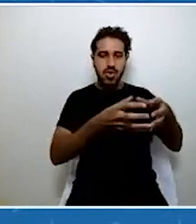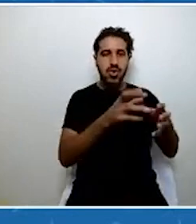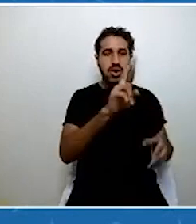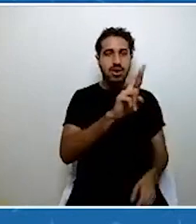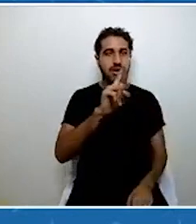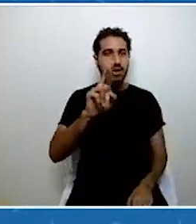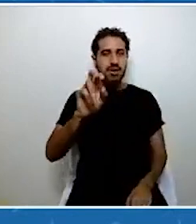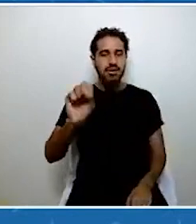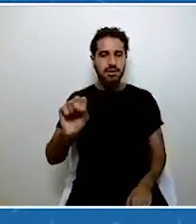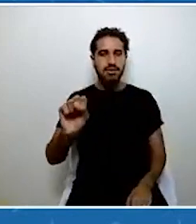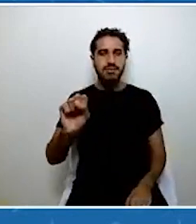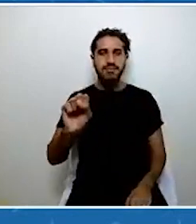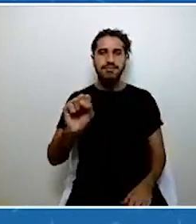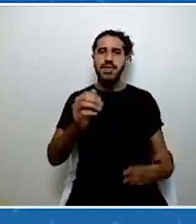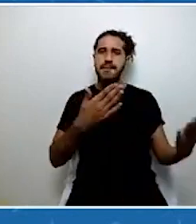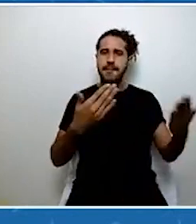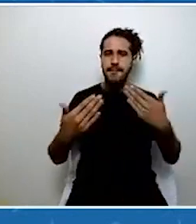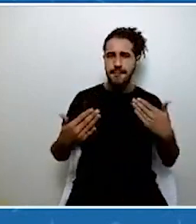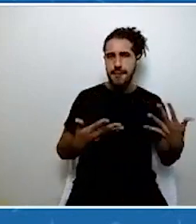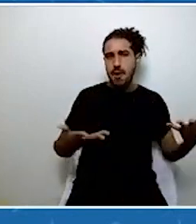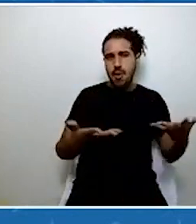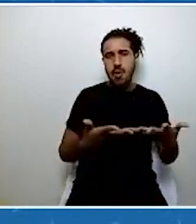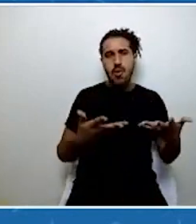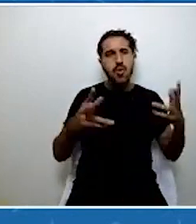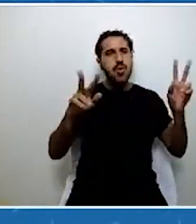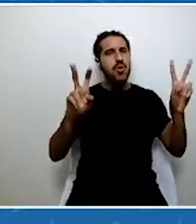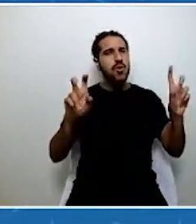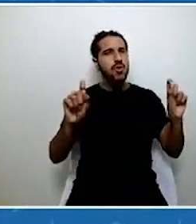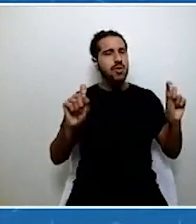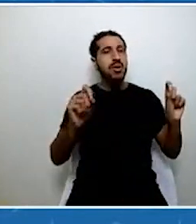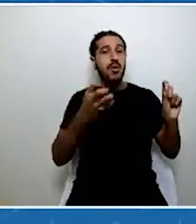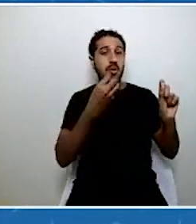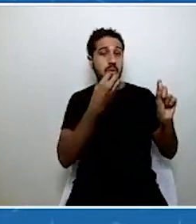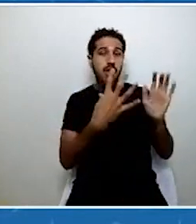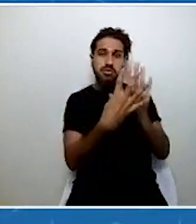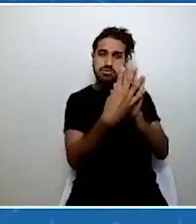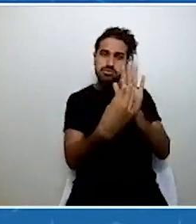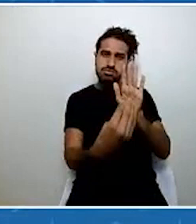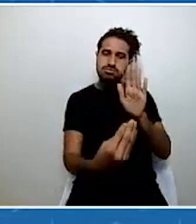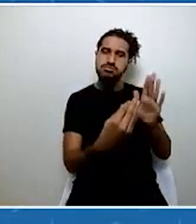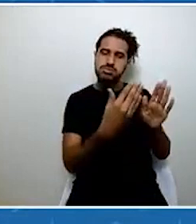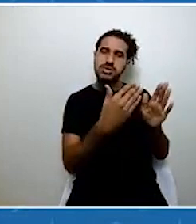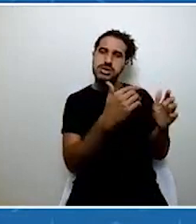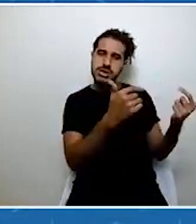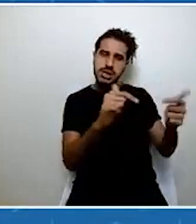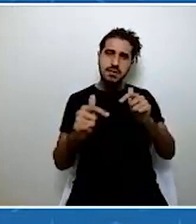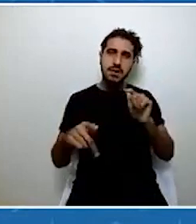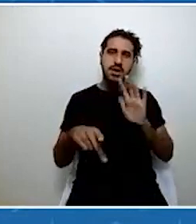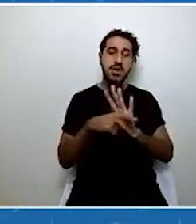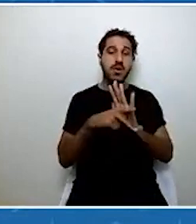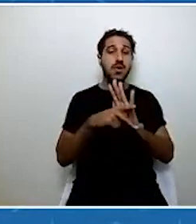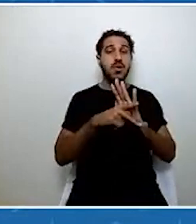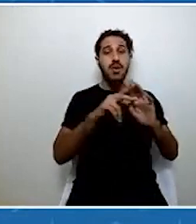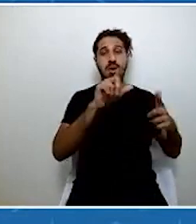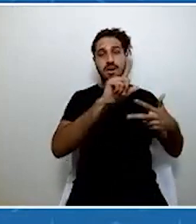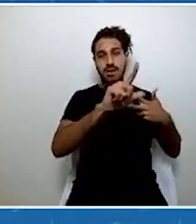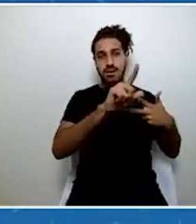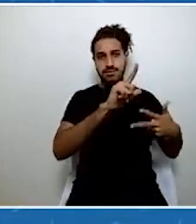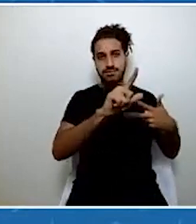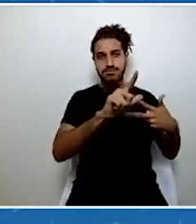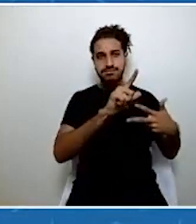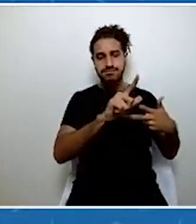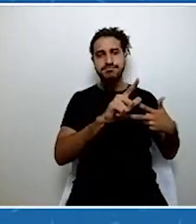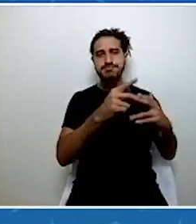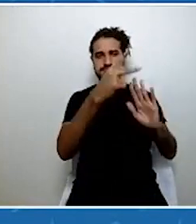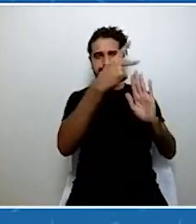Esse bate-papo de hoje vai tratar sobre boas práticas na prática do poder legislativo. Essa iniciativa